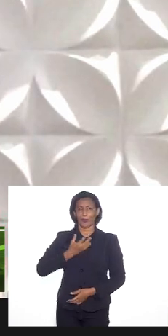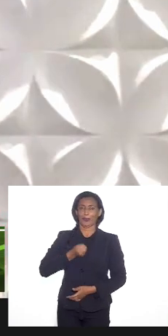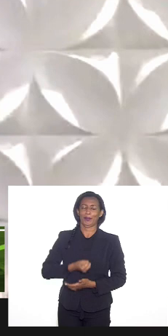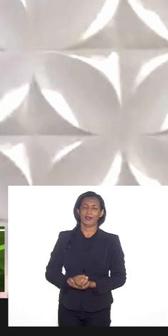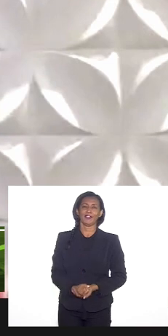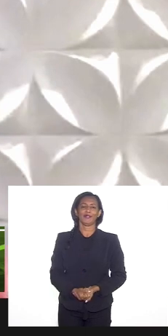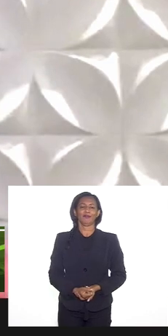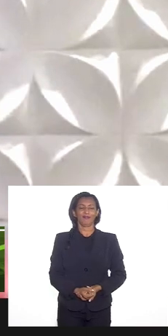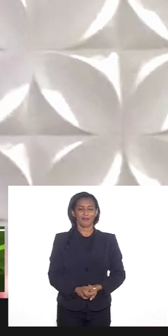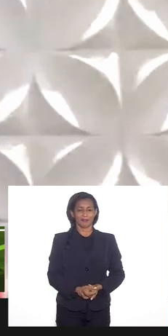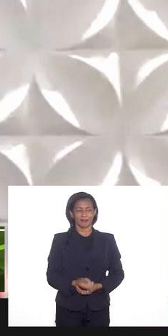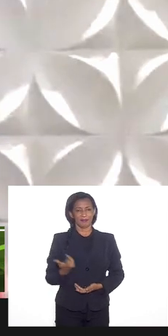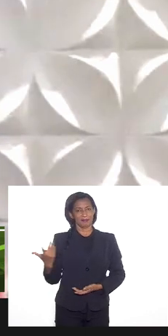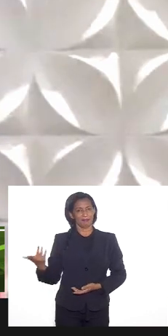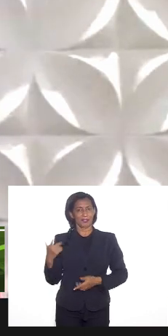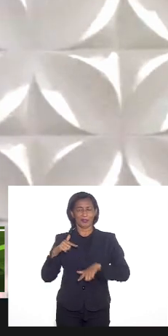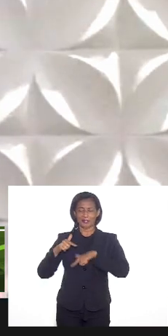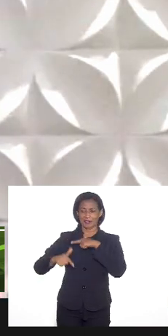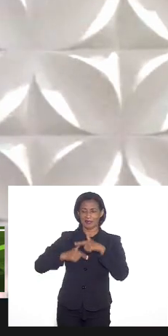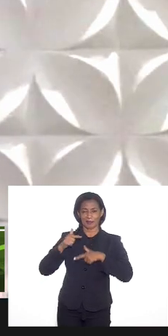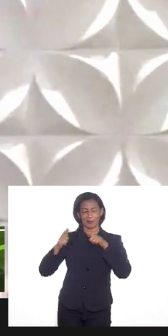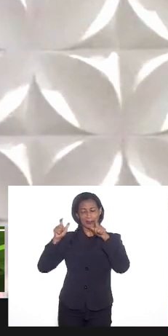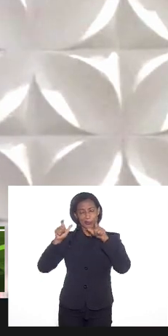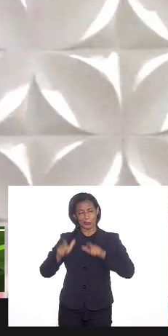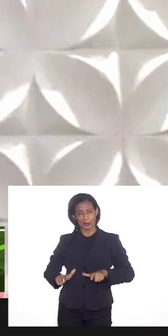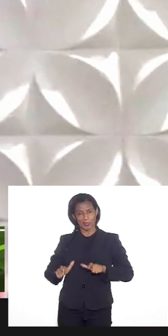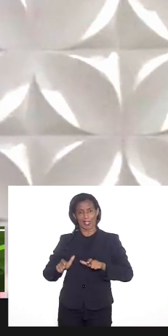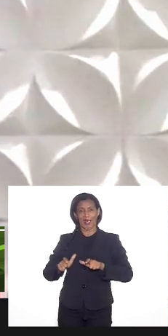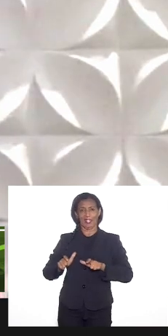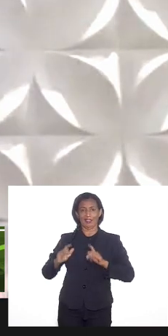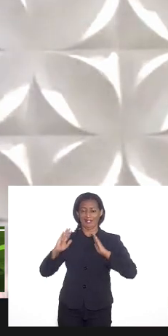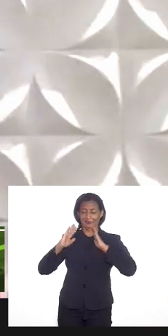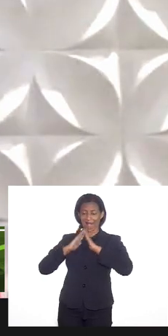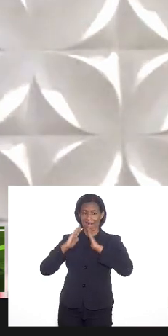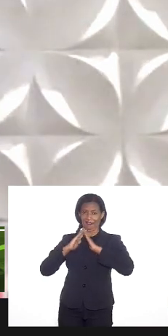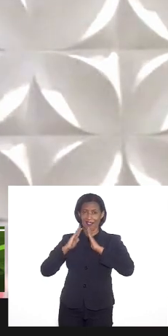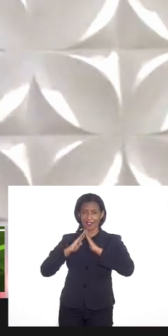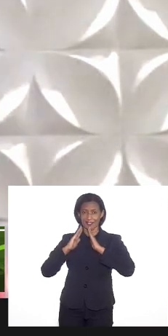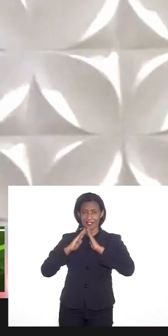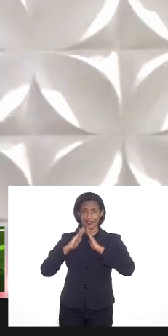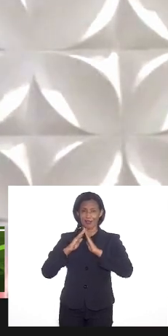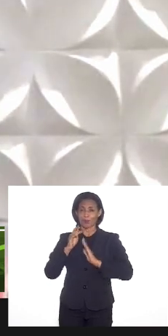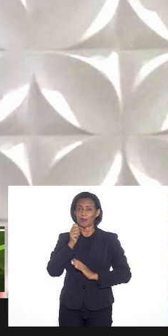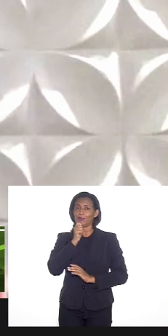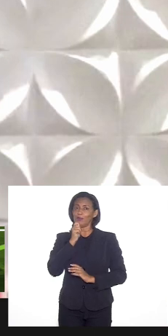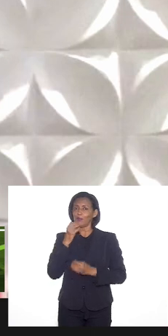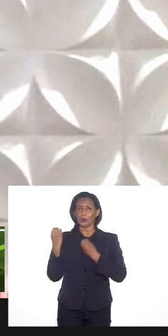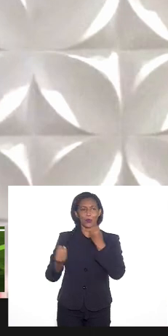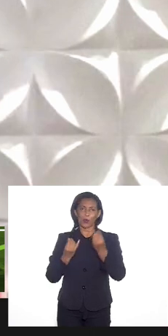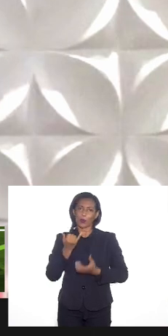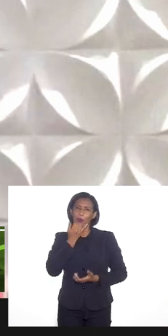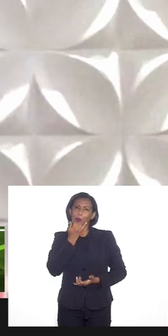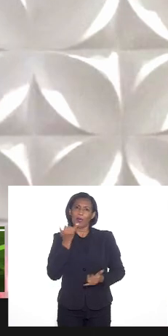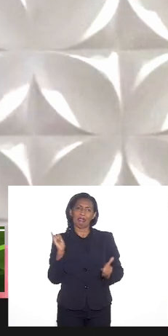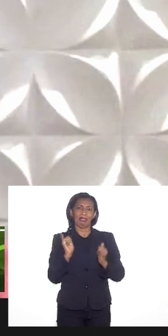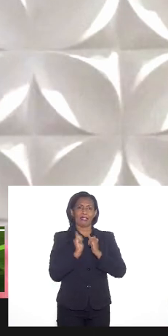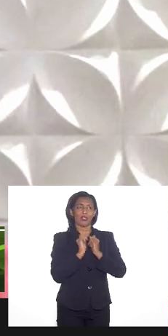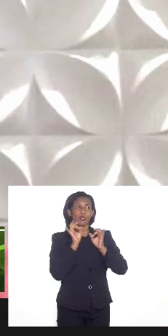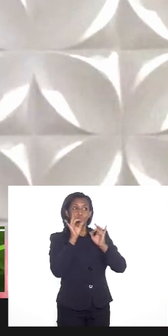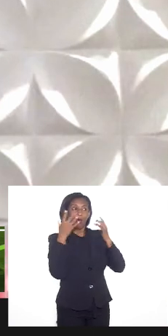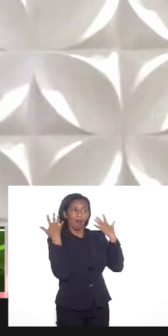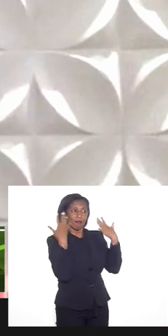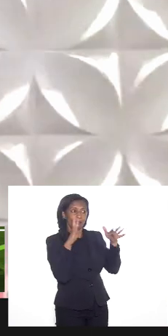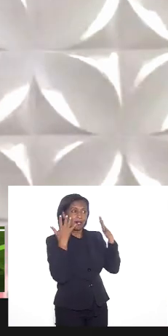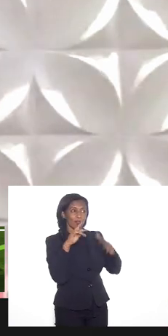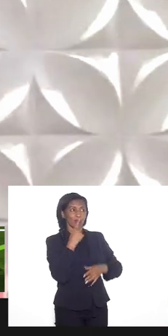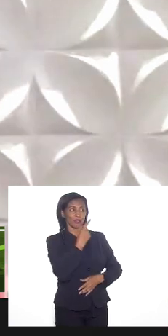surpreendidos pela dinâmica do local onde estamos, das nossas casas e não há o que desculpar, apenas aplaudir as suas